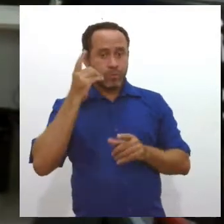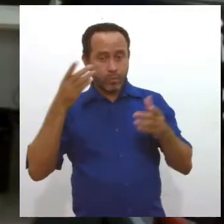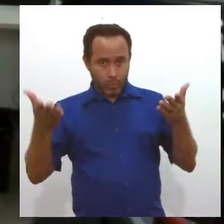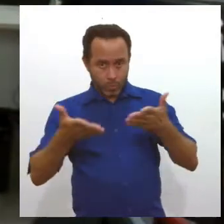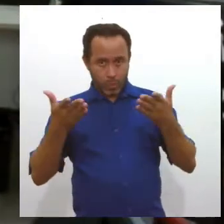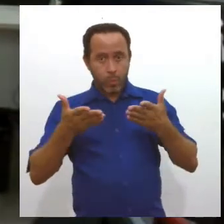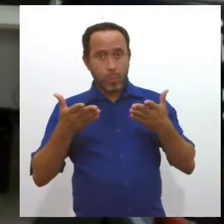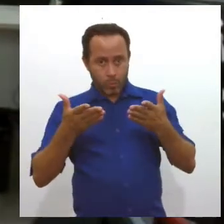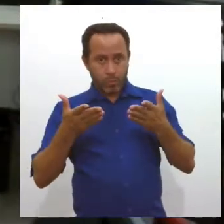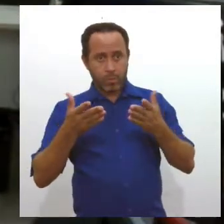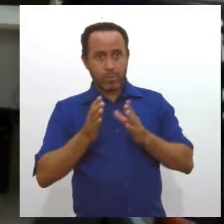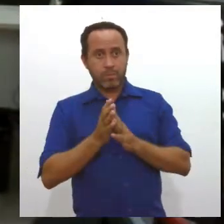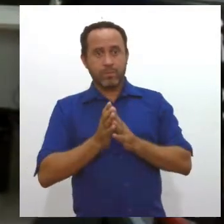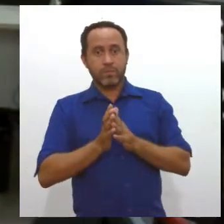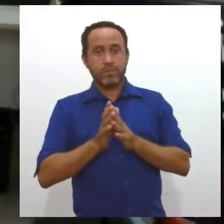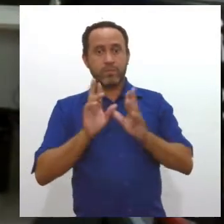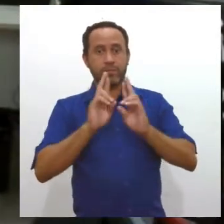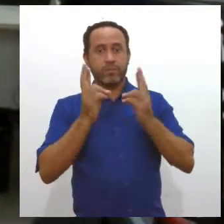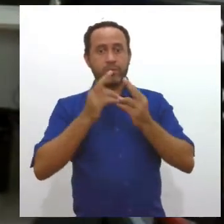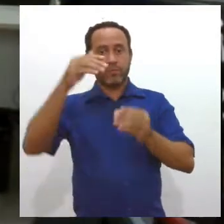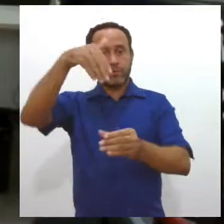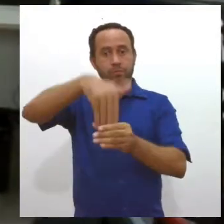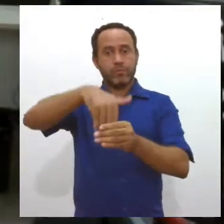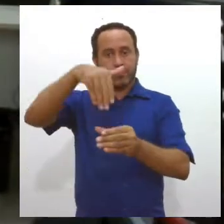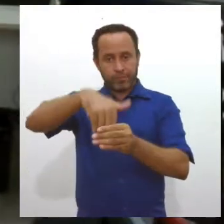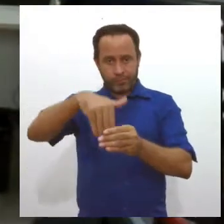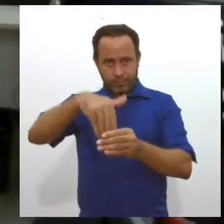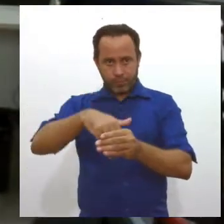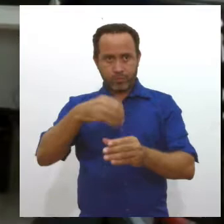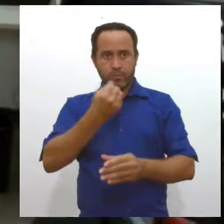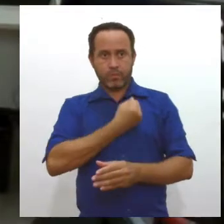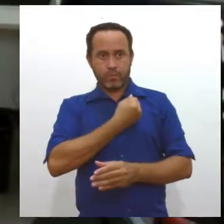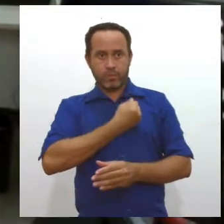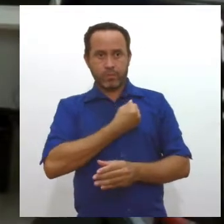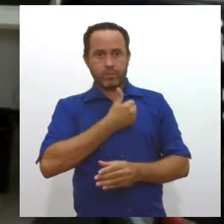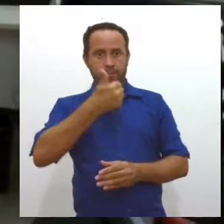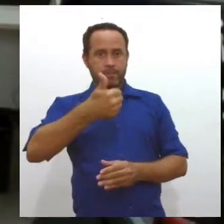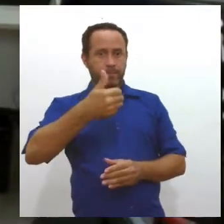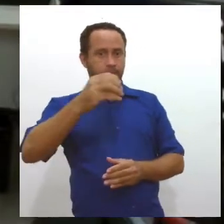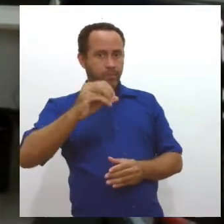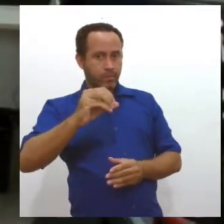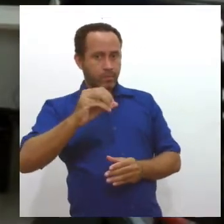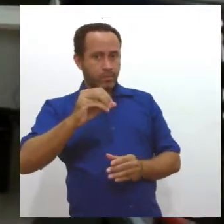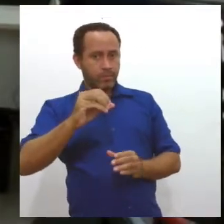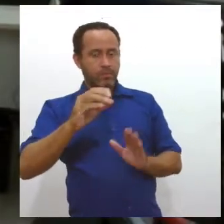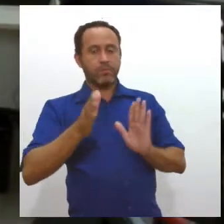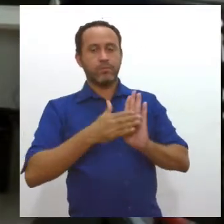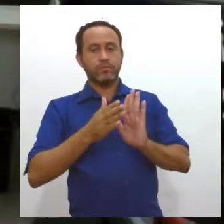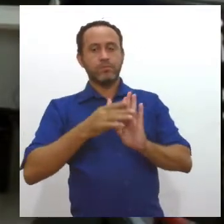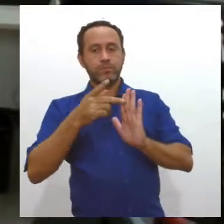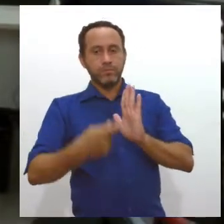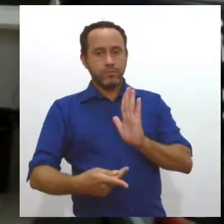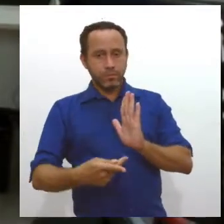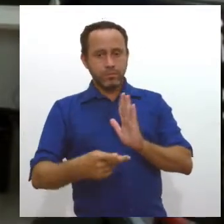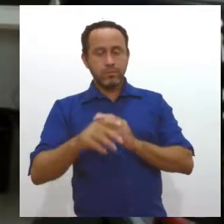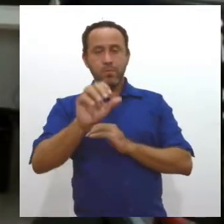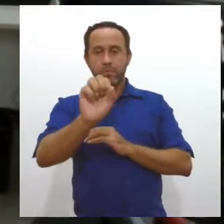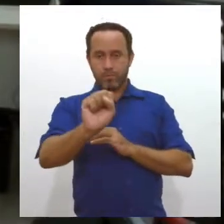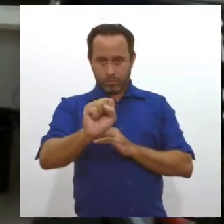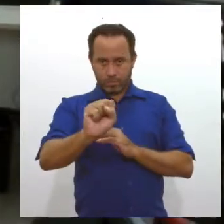passaram por uma sessão de votações no número de 10 proposições, sendo 8